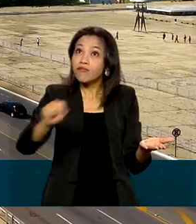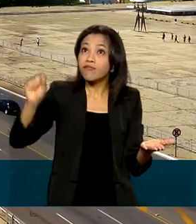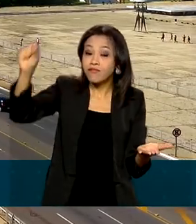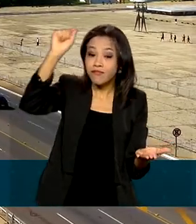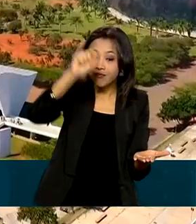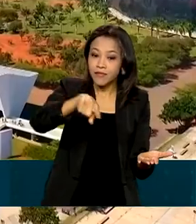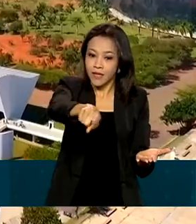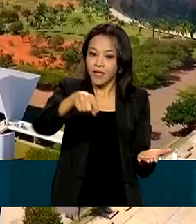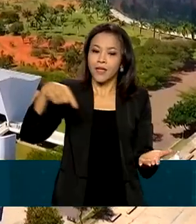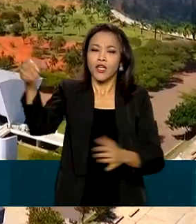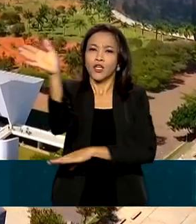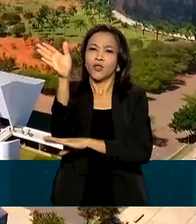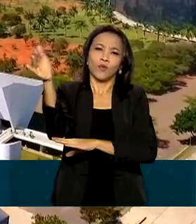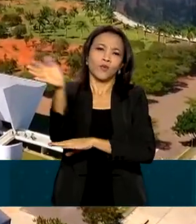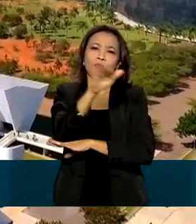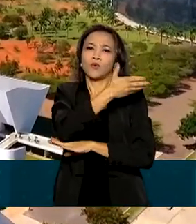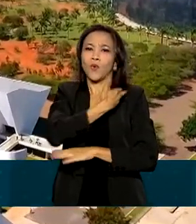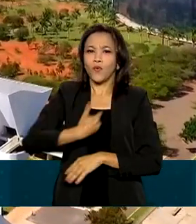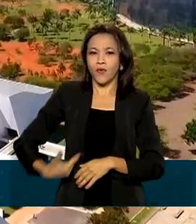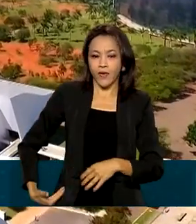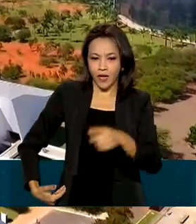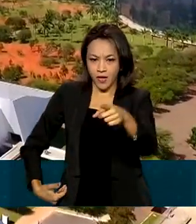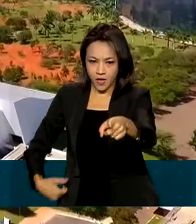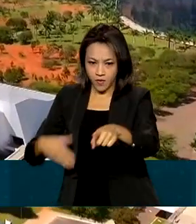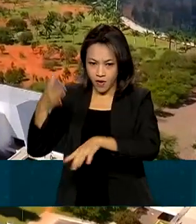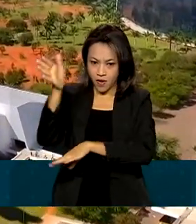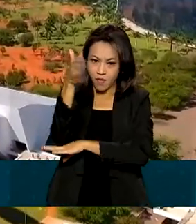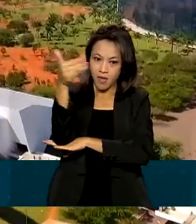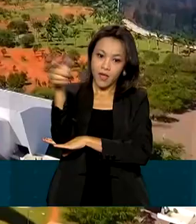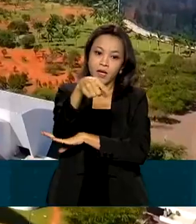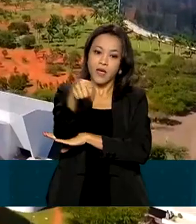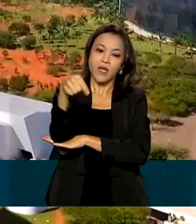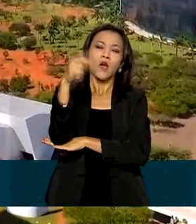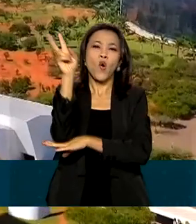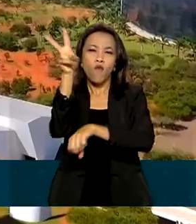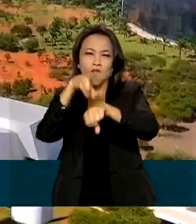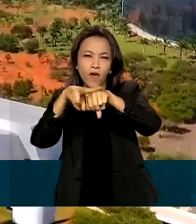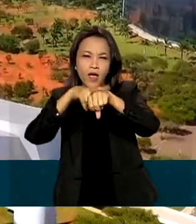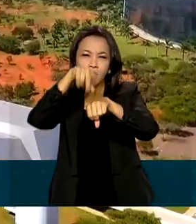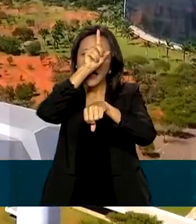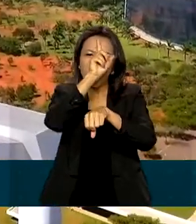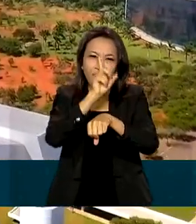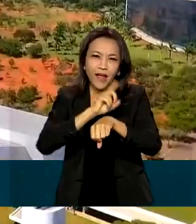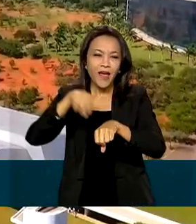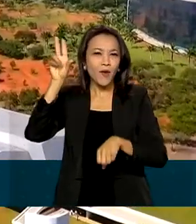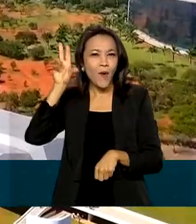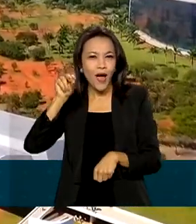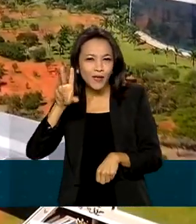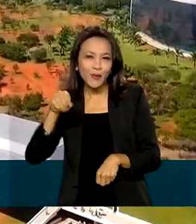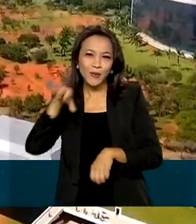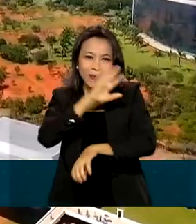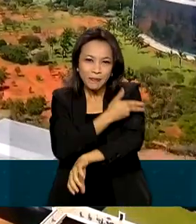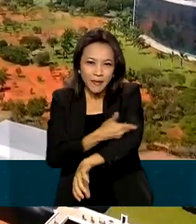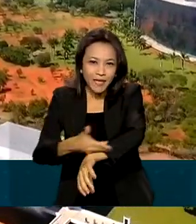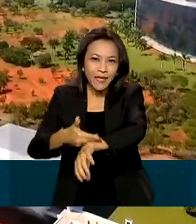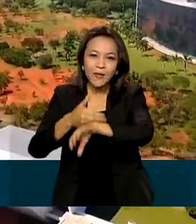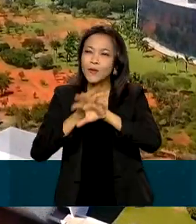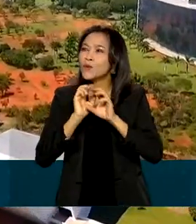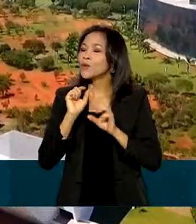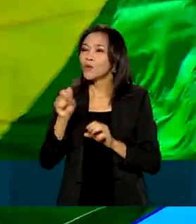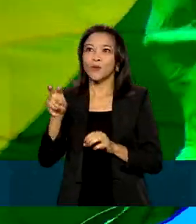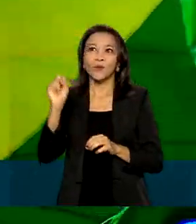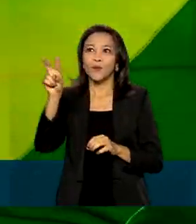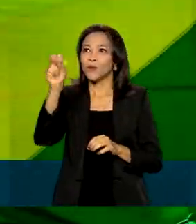públicos. A soberana bandeira nacional, com o seu verde, amarelo, azul e branco, está em todo